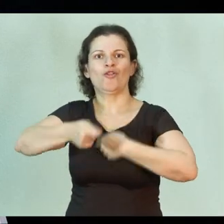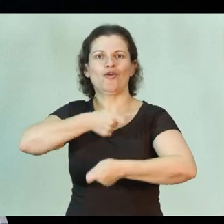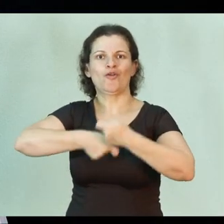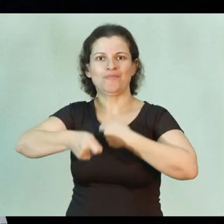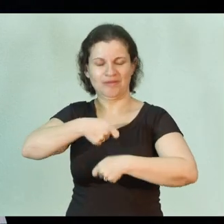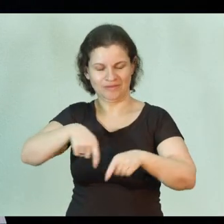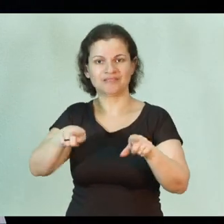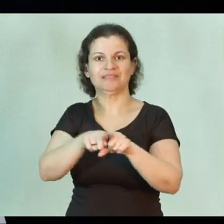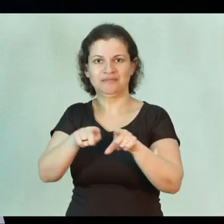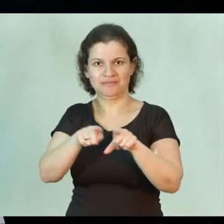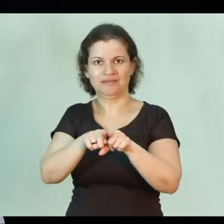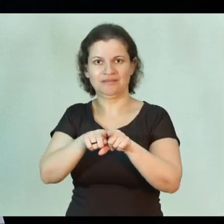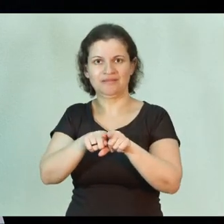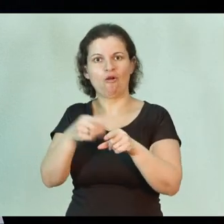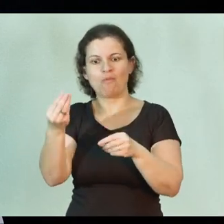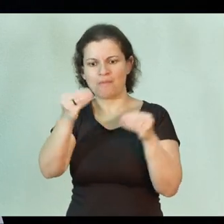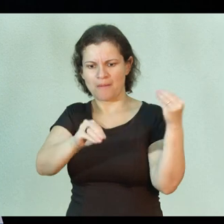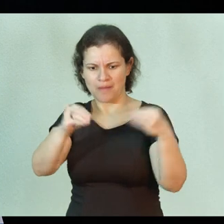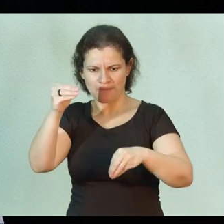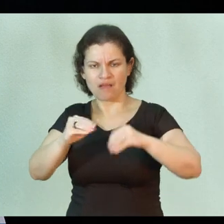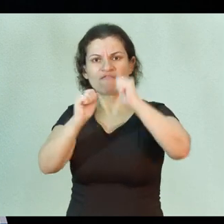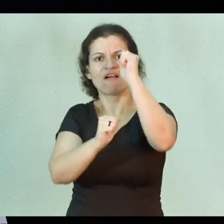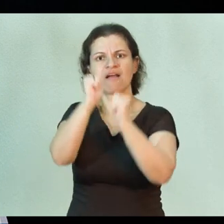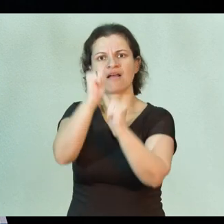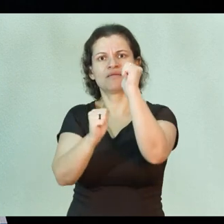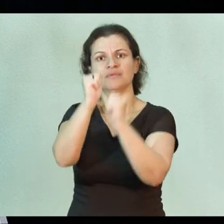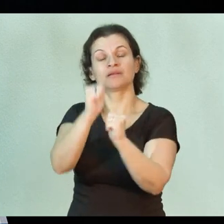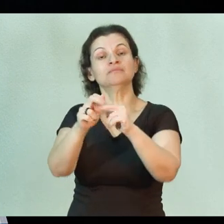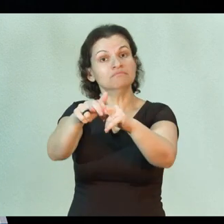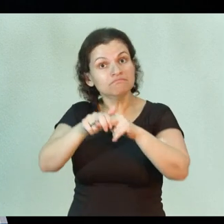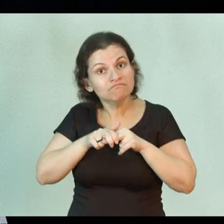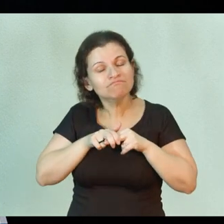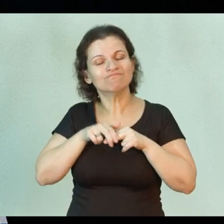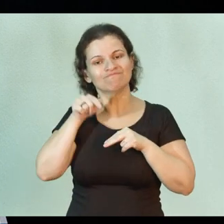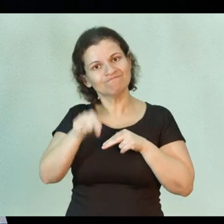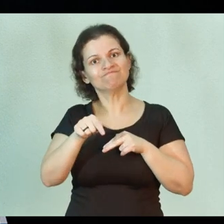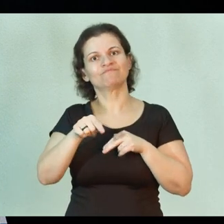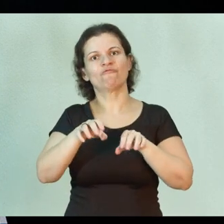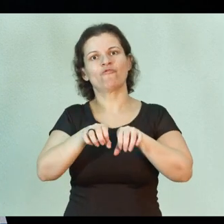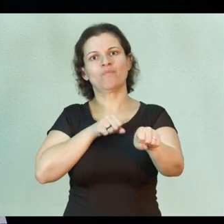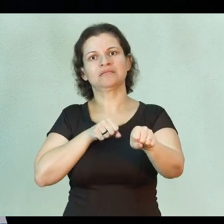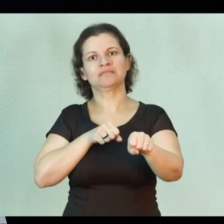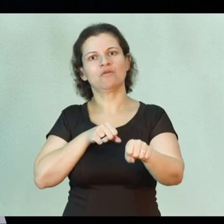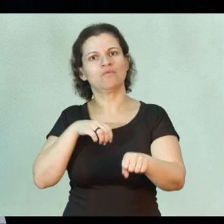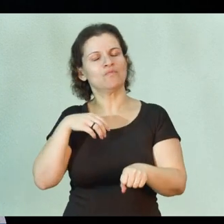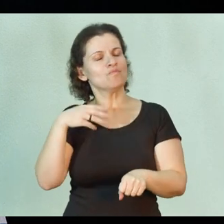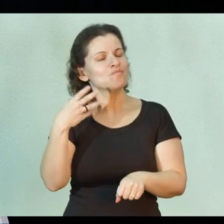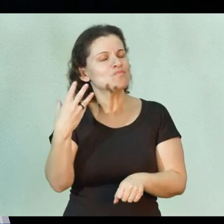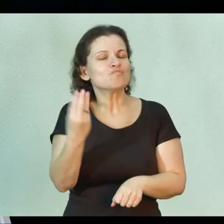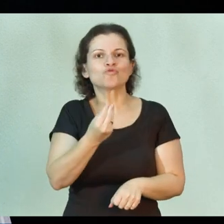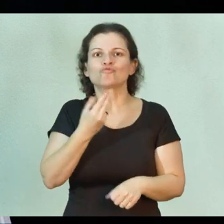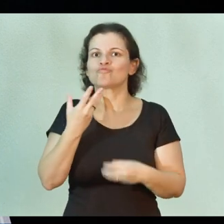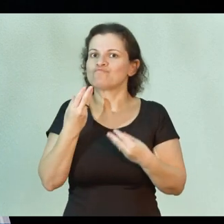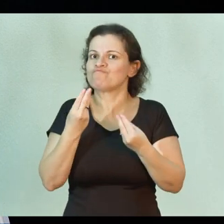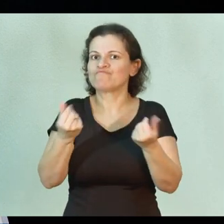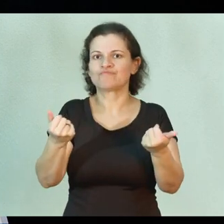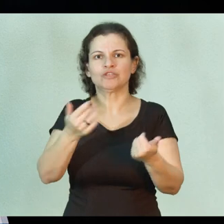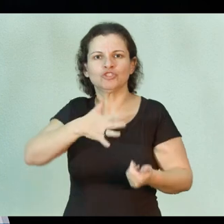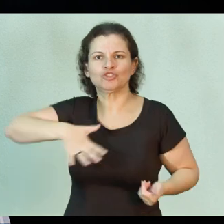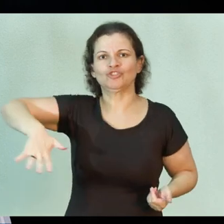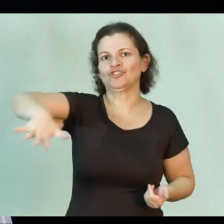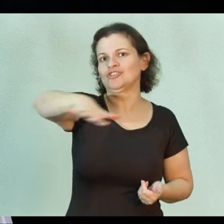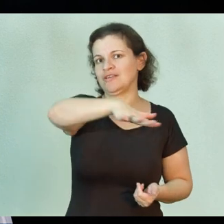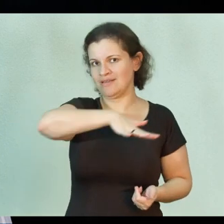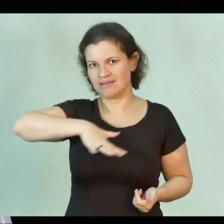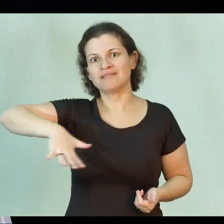e das instalações da fábrica. É, portanto, uma formação bastante geral